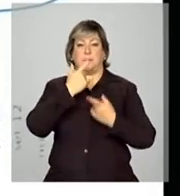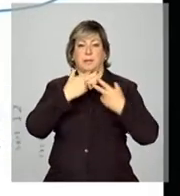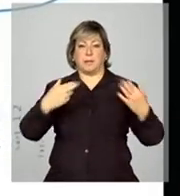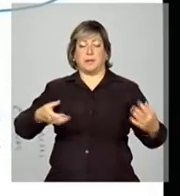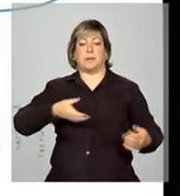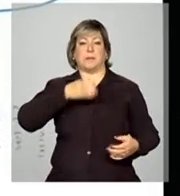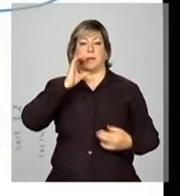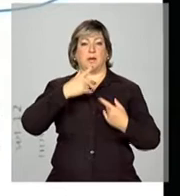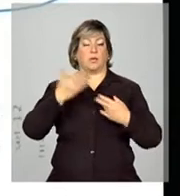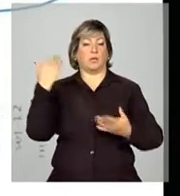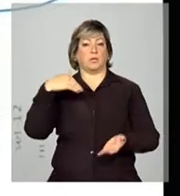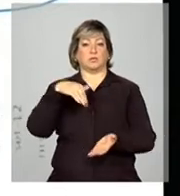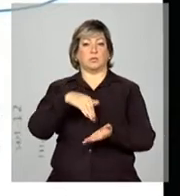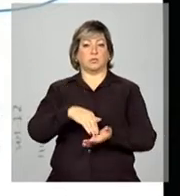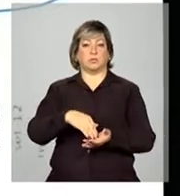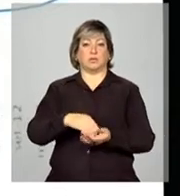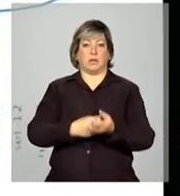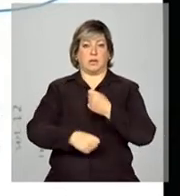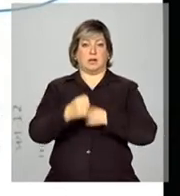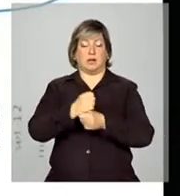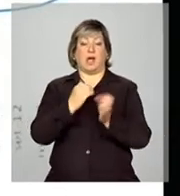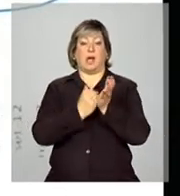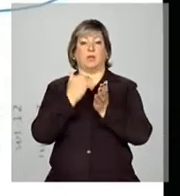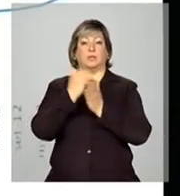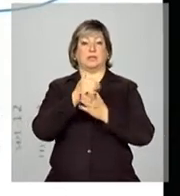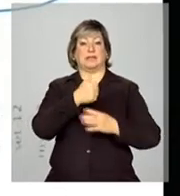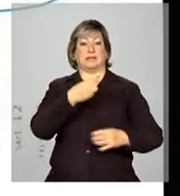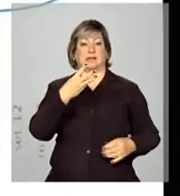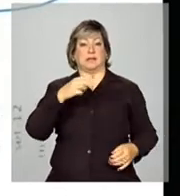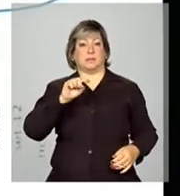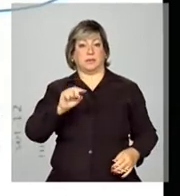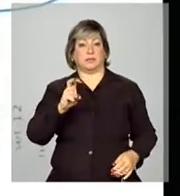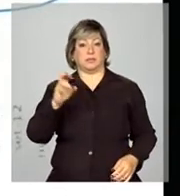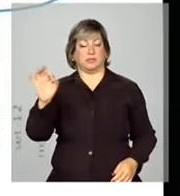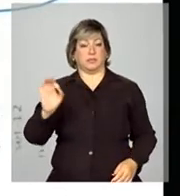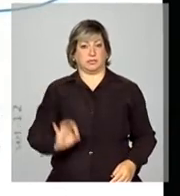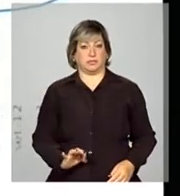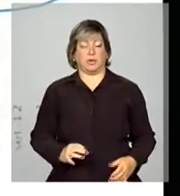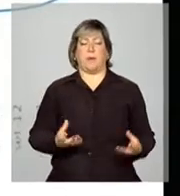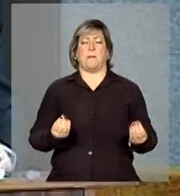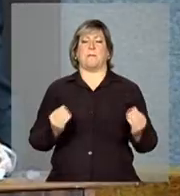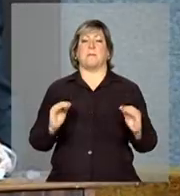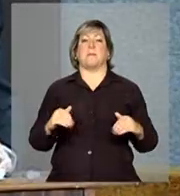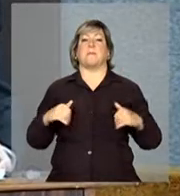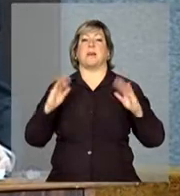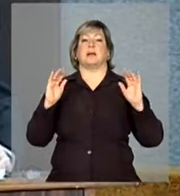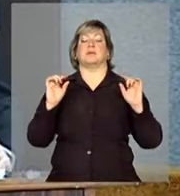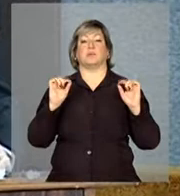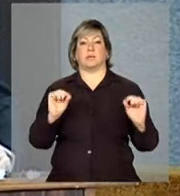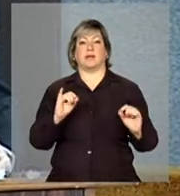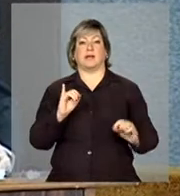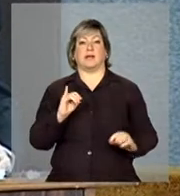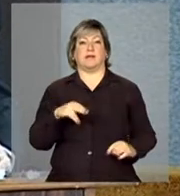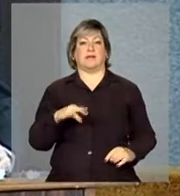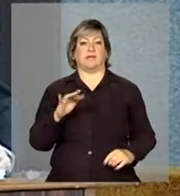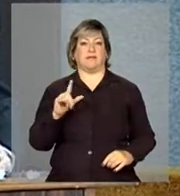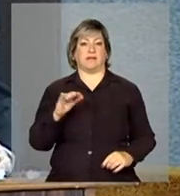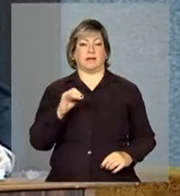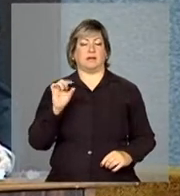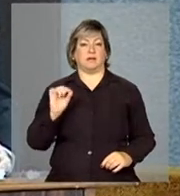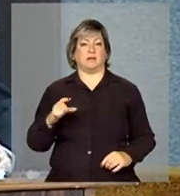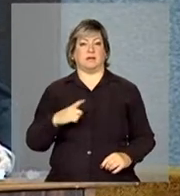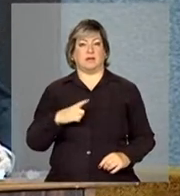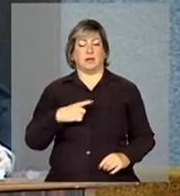nos últimos 12 meses aumentou 13,5%. Então, bem mais do que a inflação tem,